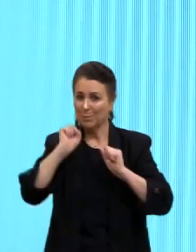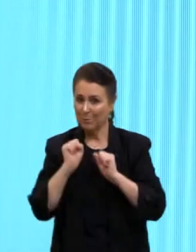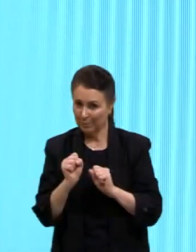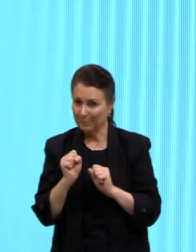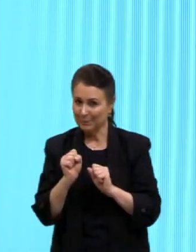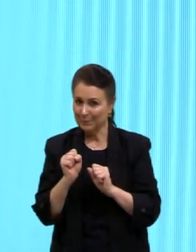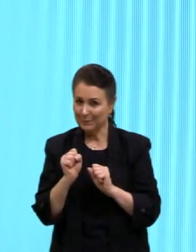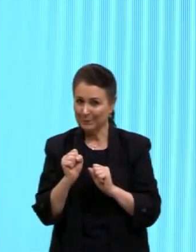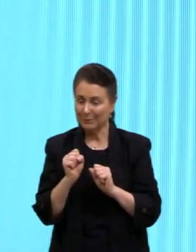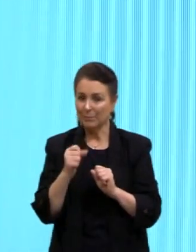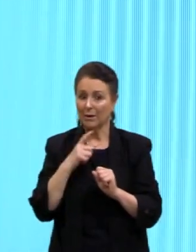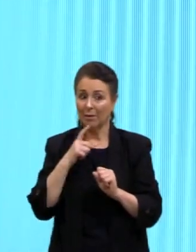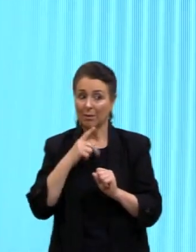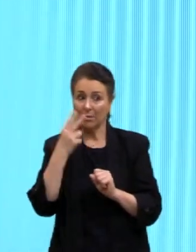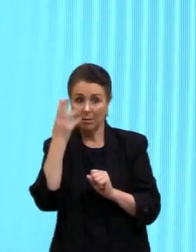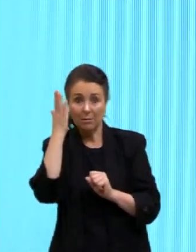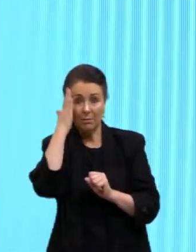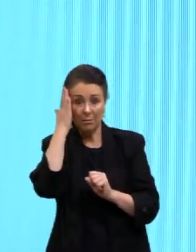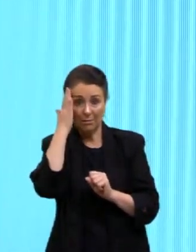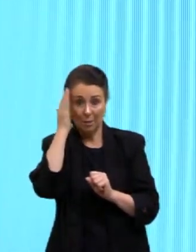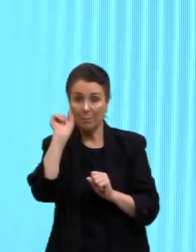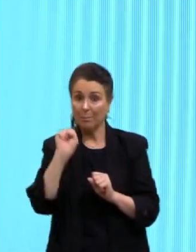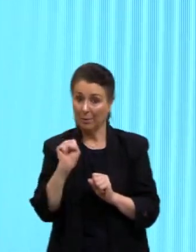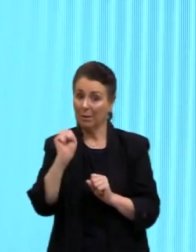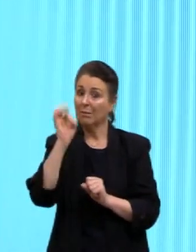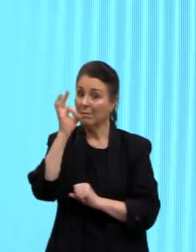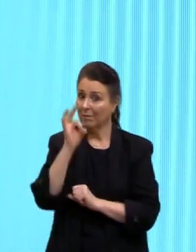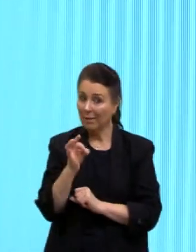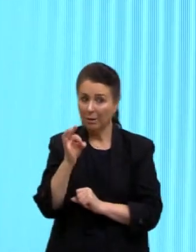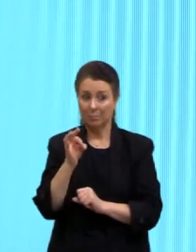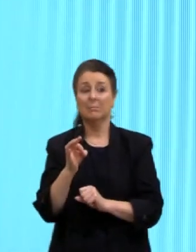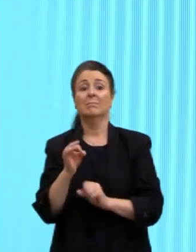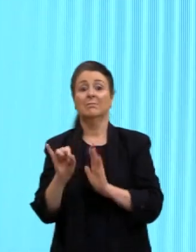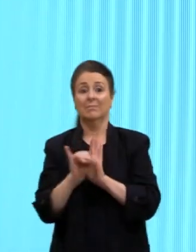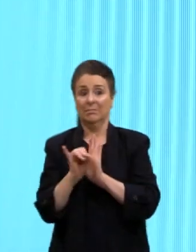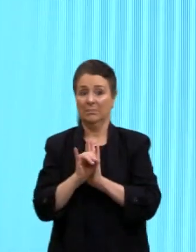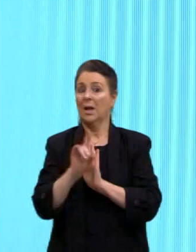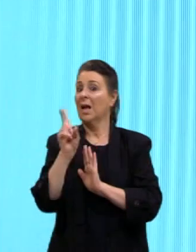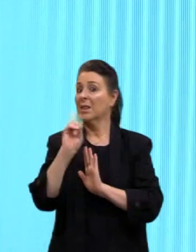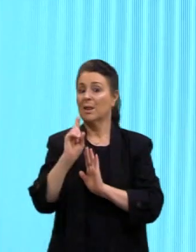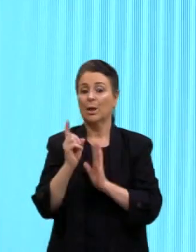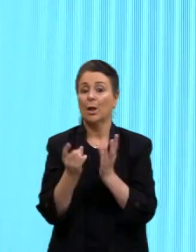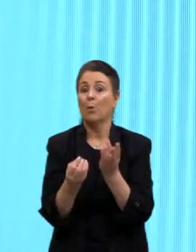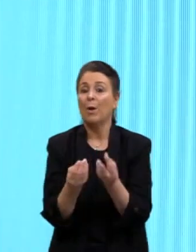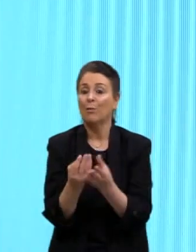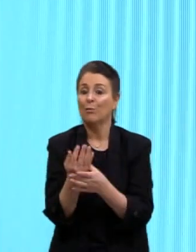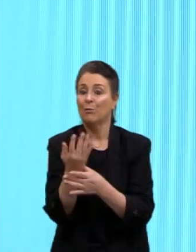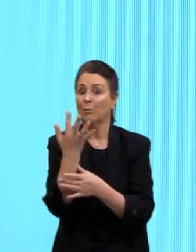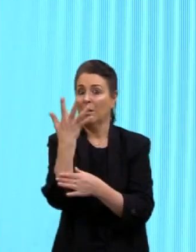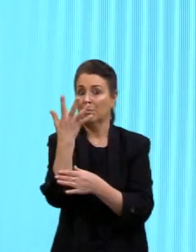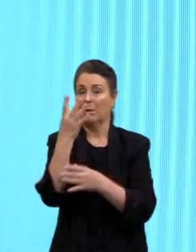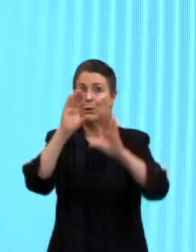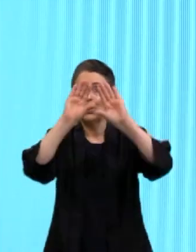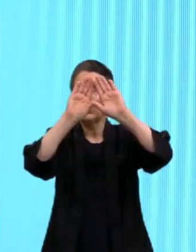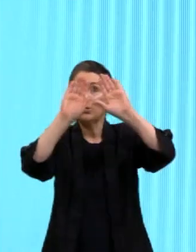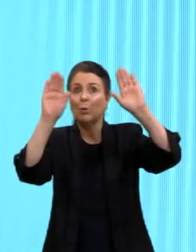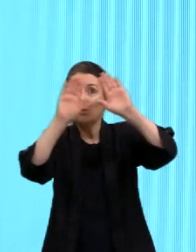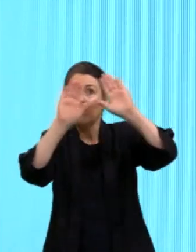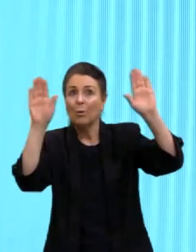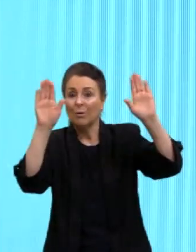que vai ter o olho treinado, né, para identificar o que que uma uma questão é, se é, se é